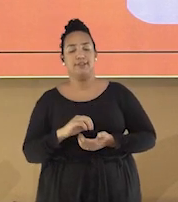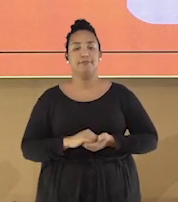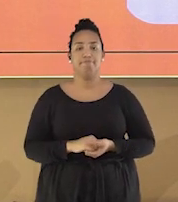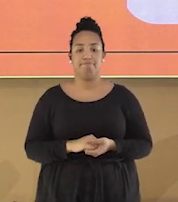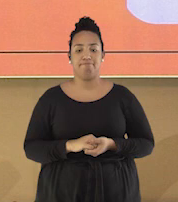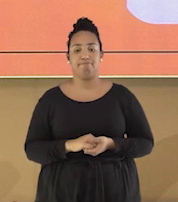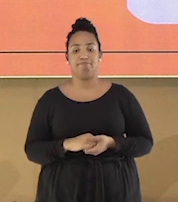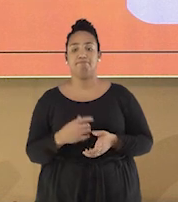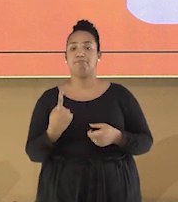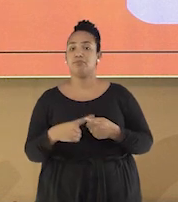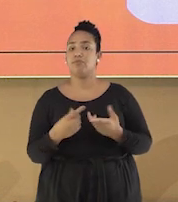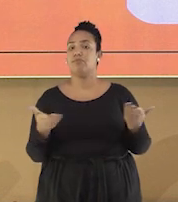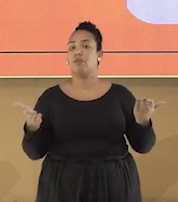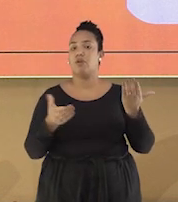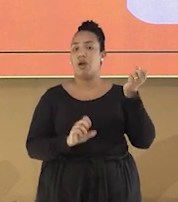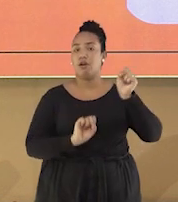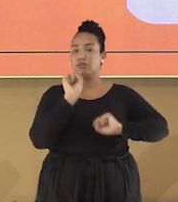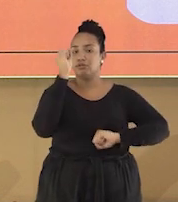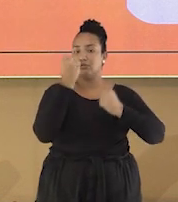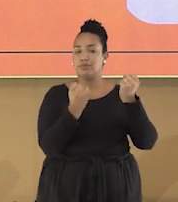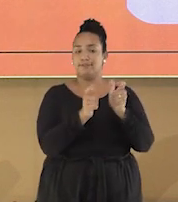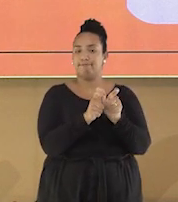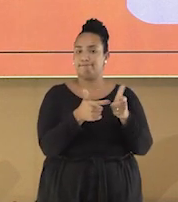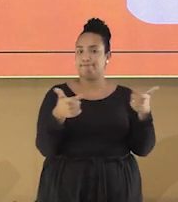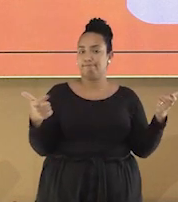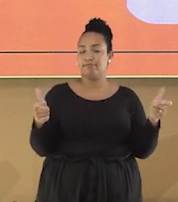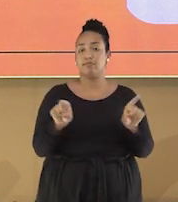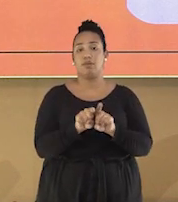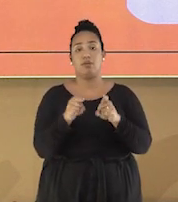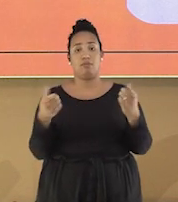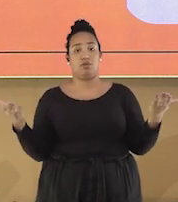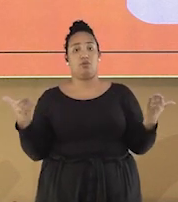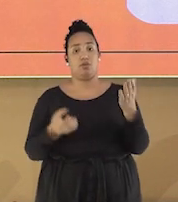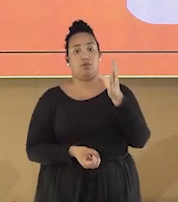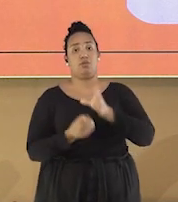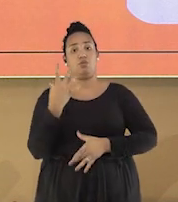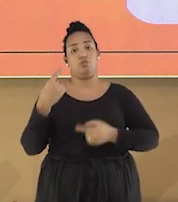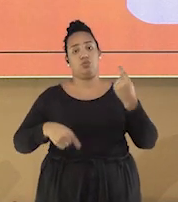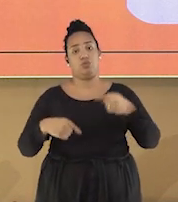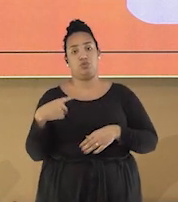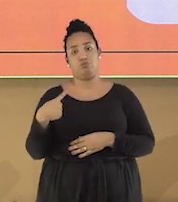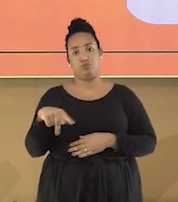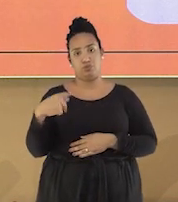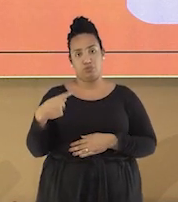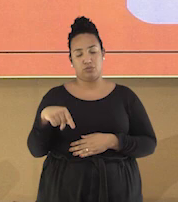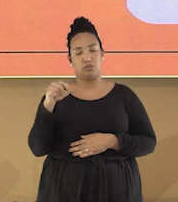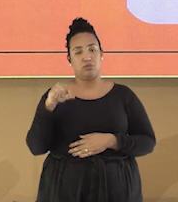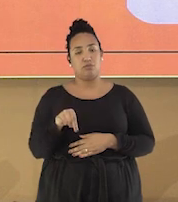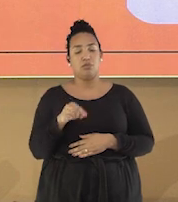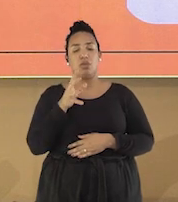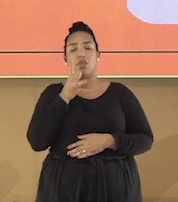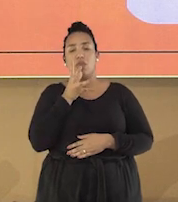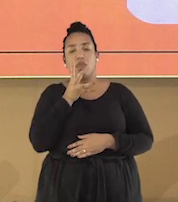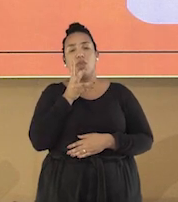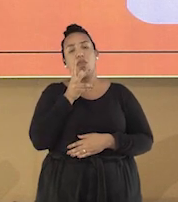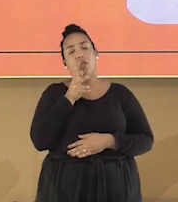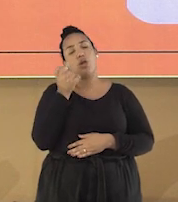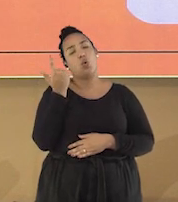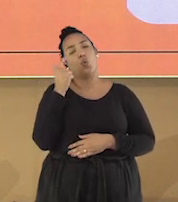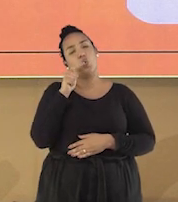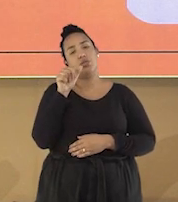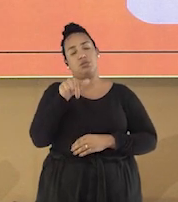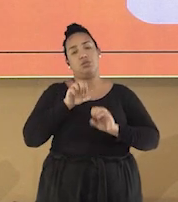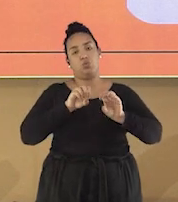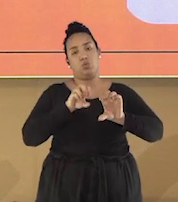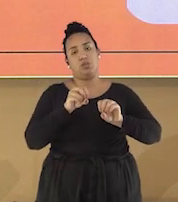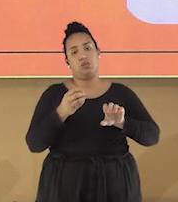crescimento da industrialização das cidades e com a vinda de políticas públicas que lentamente tornaram a educação cada vez mais